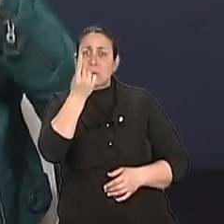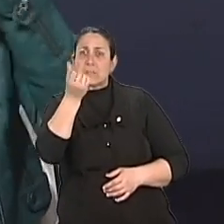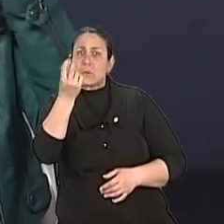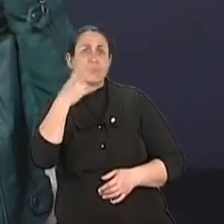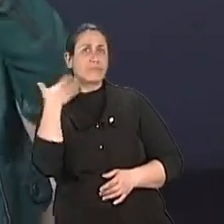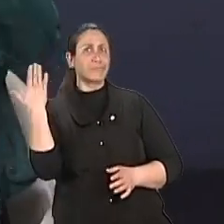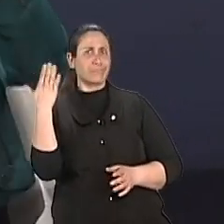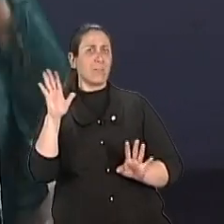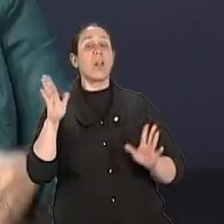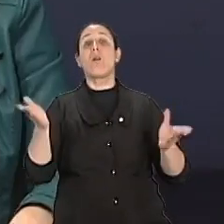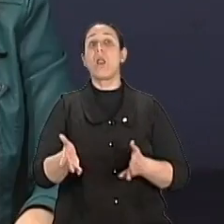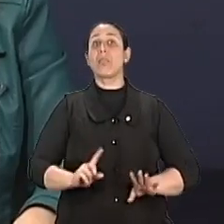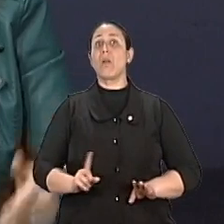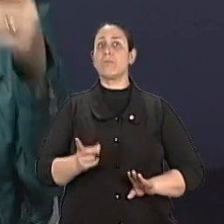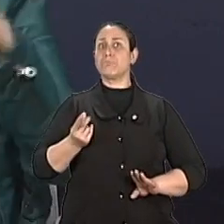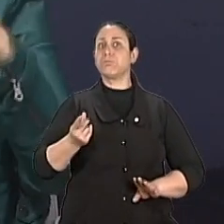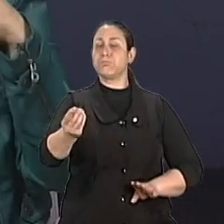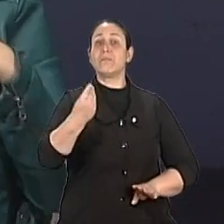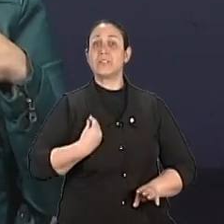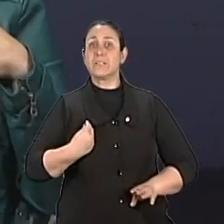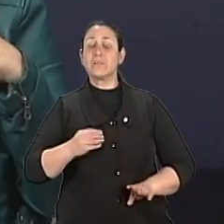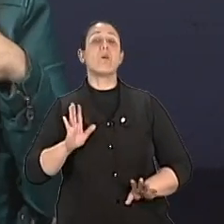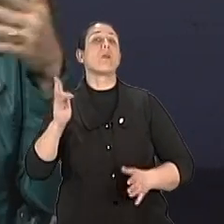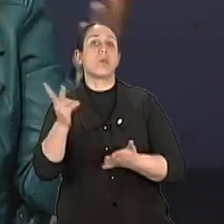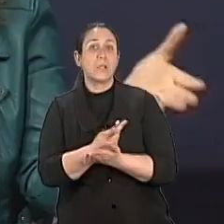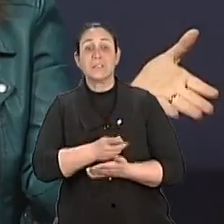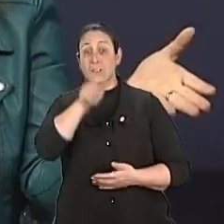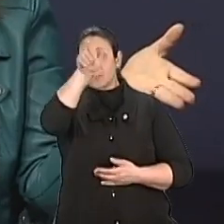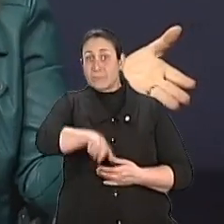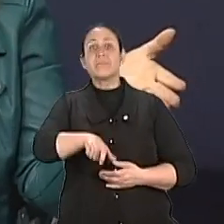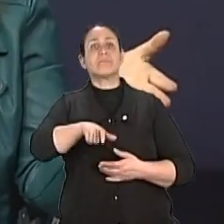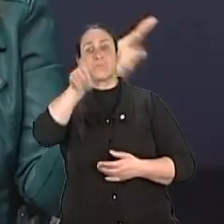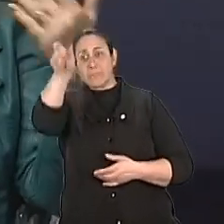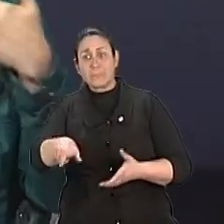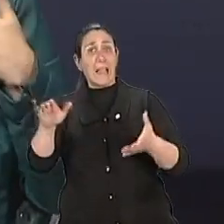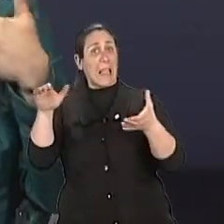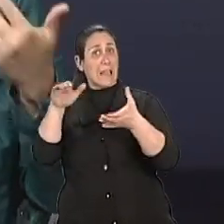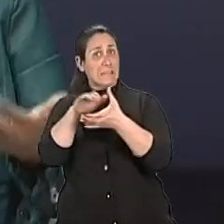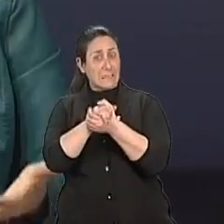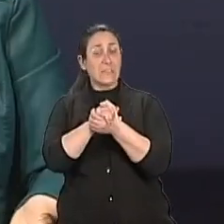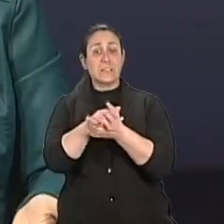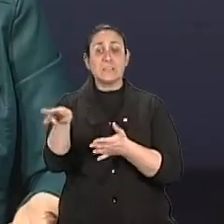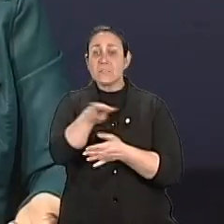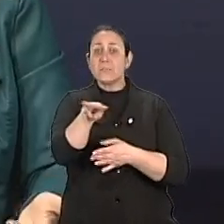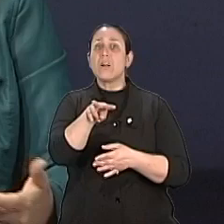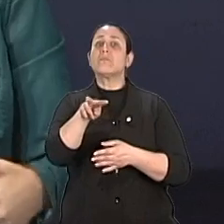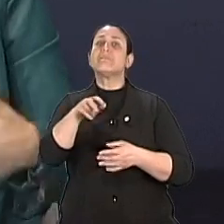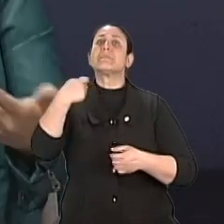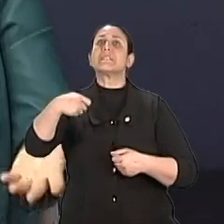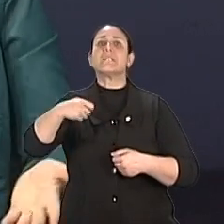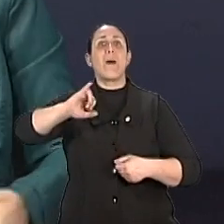possibilidade de viver muitos anos ainda. E isso faz com que muitos casais se dêem a oportunidade